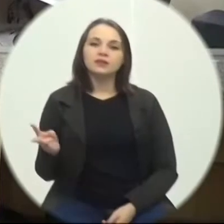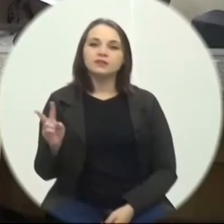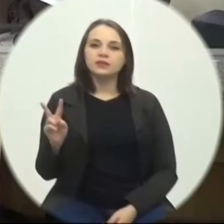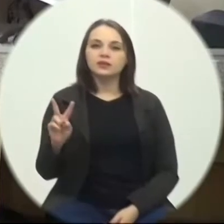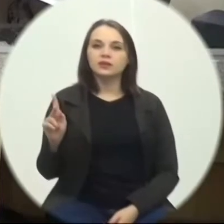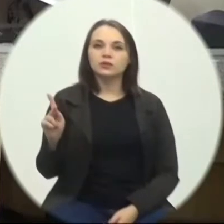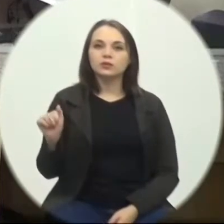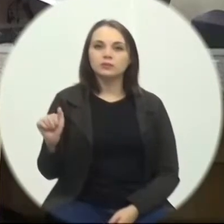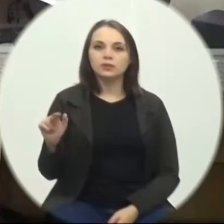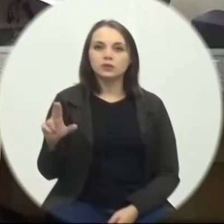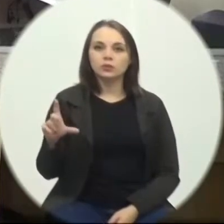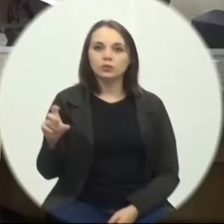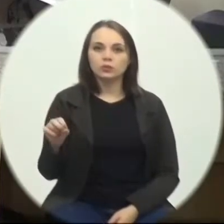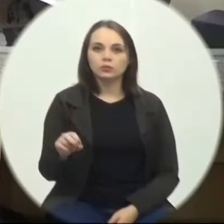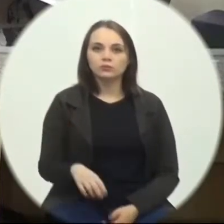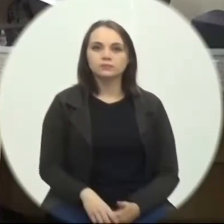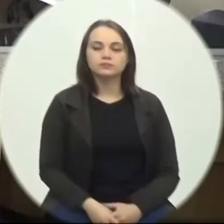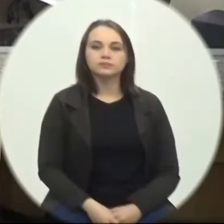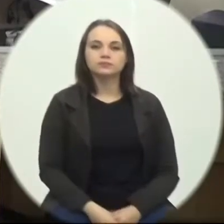Ferrarese